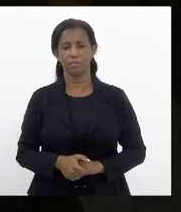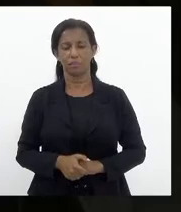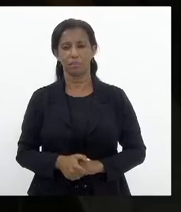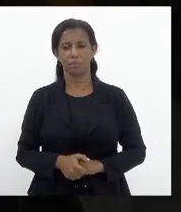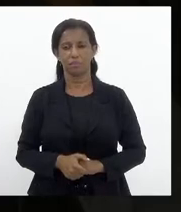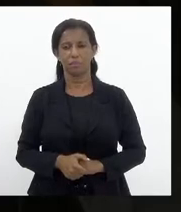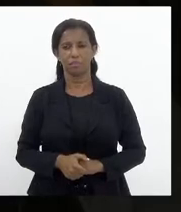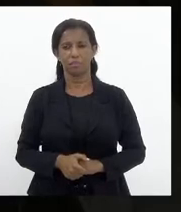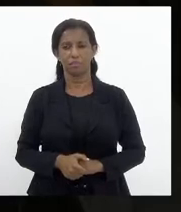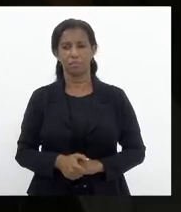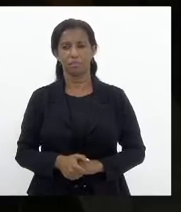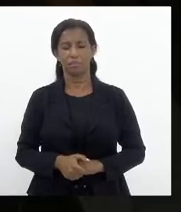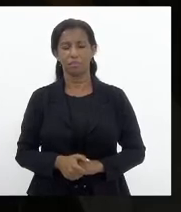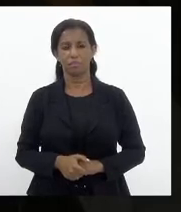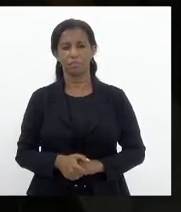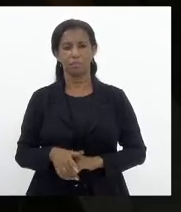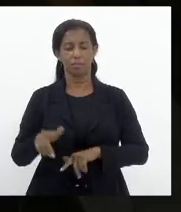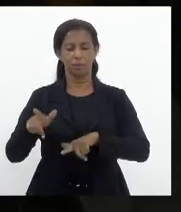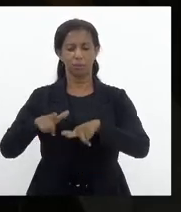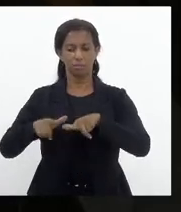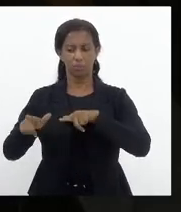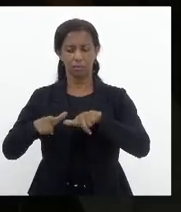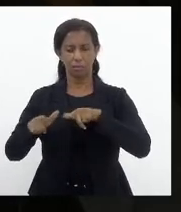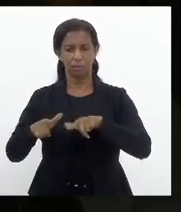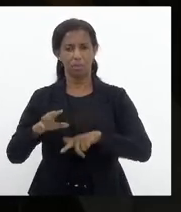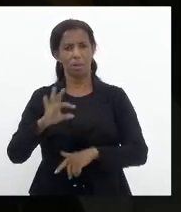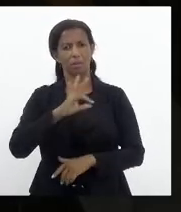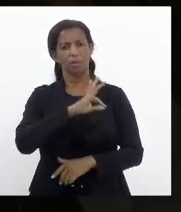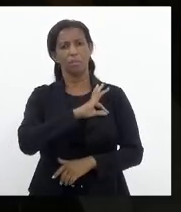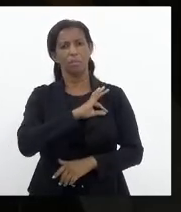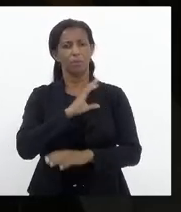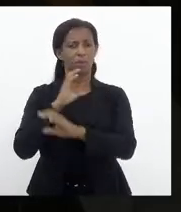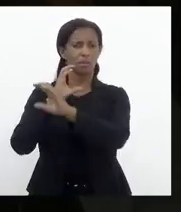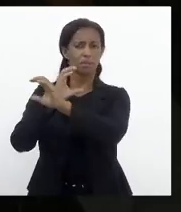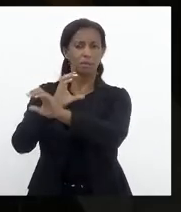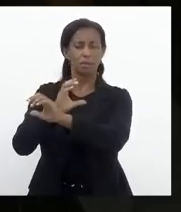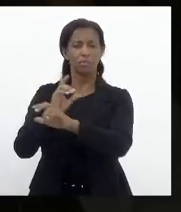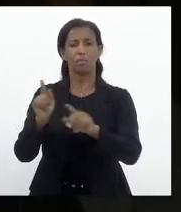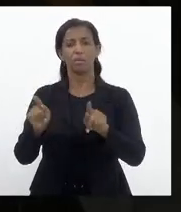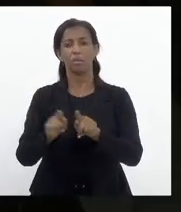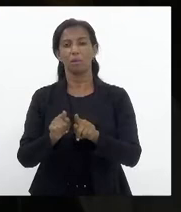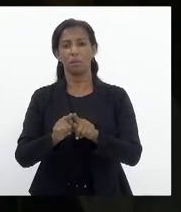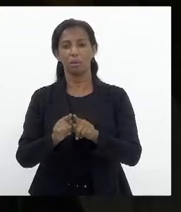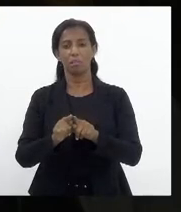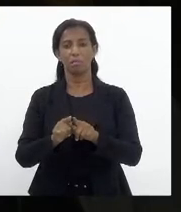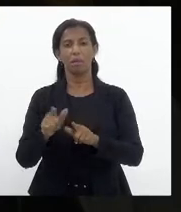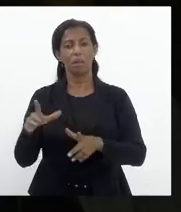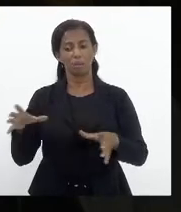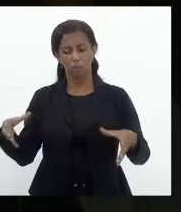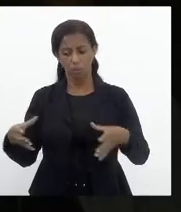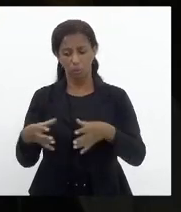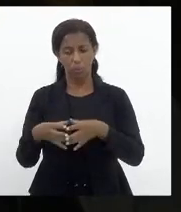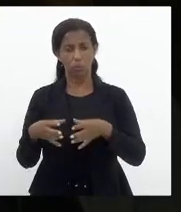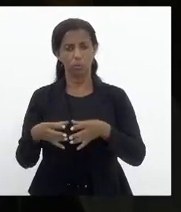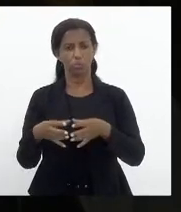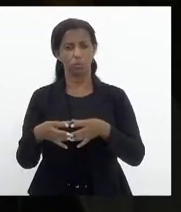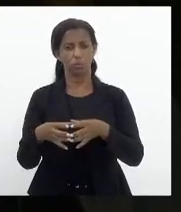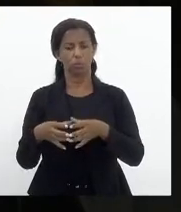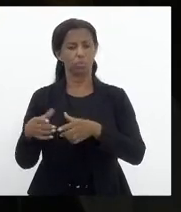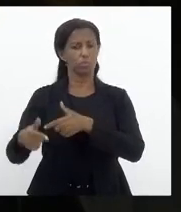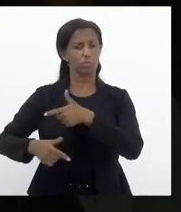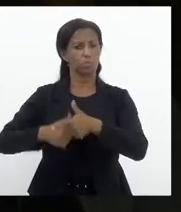luta da Polícia Civil também é a luta do conjunto dos